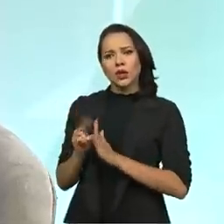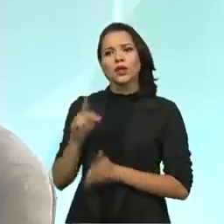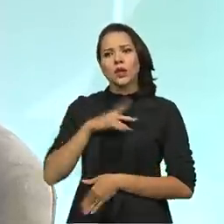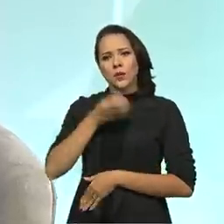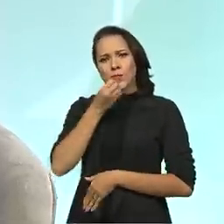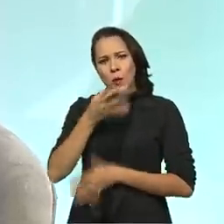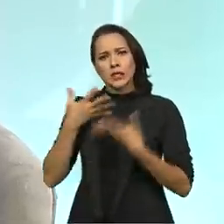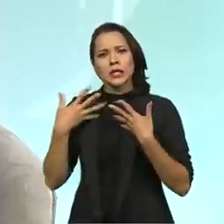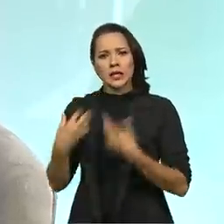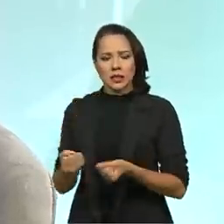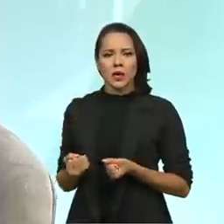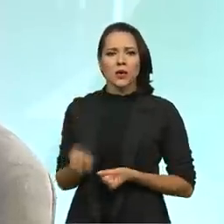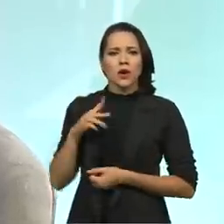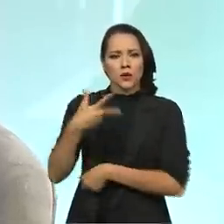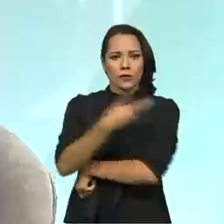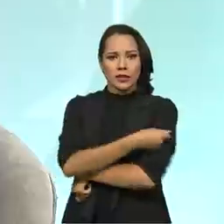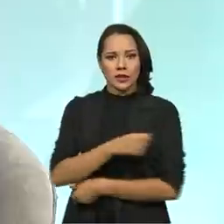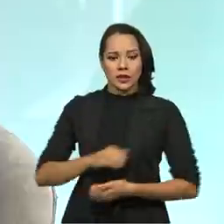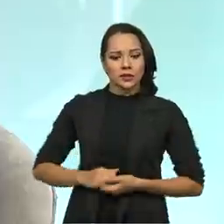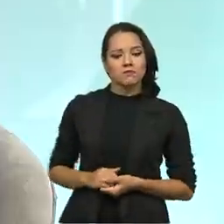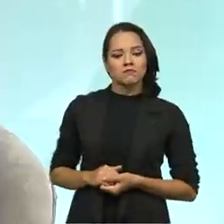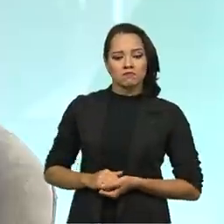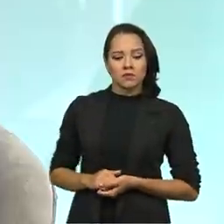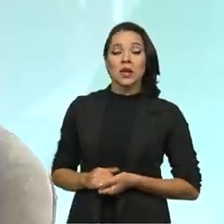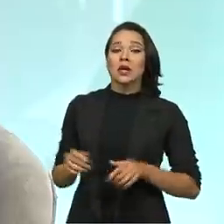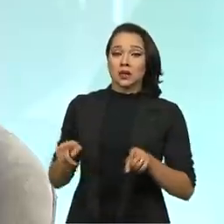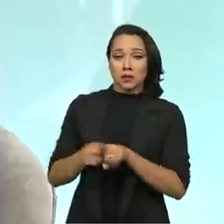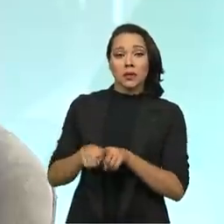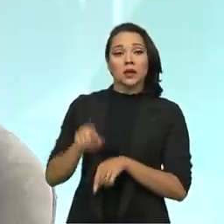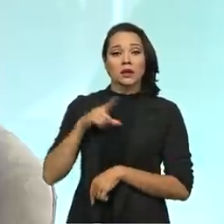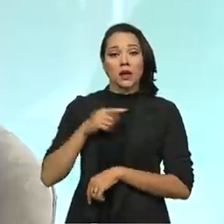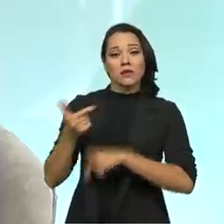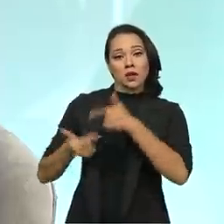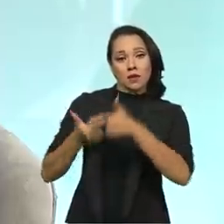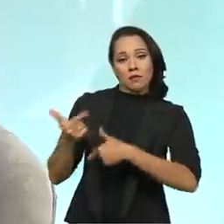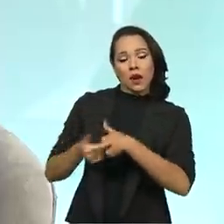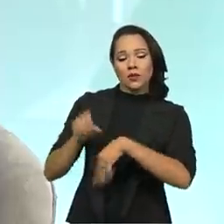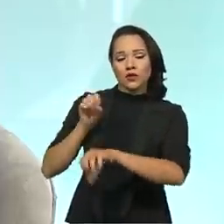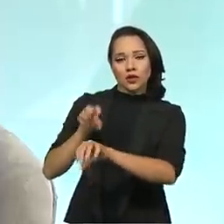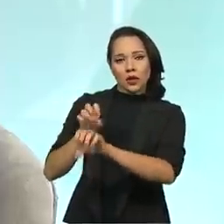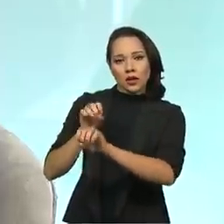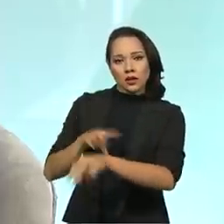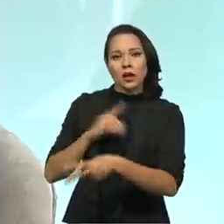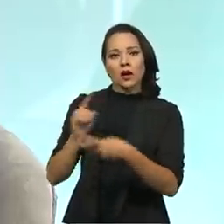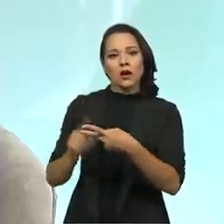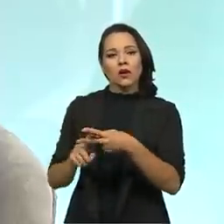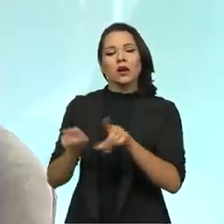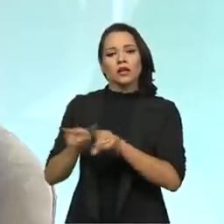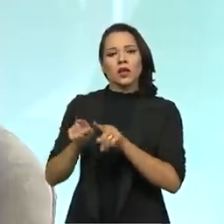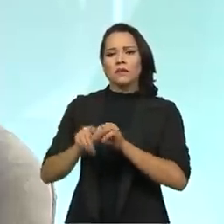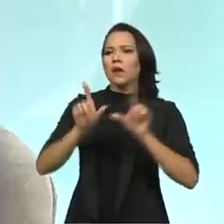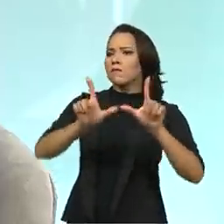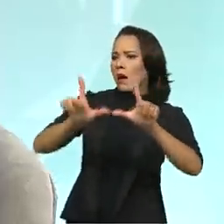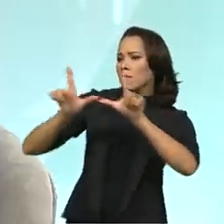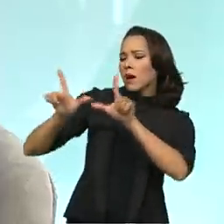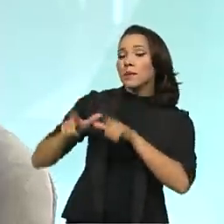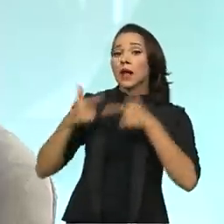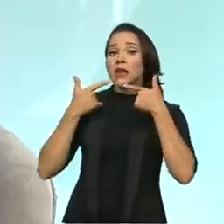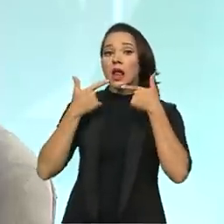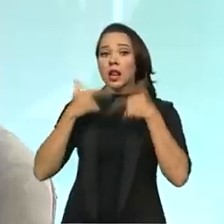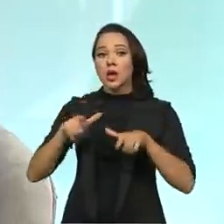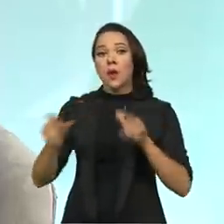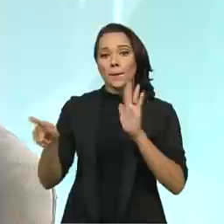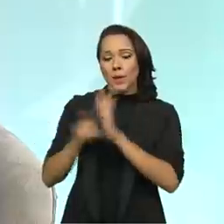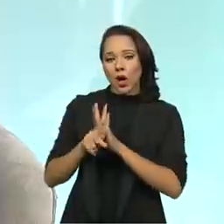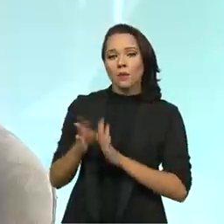boa aceitação em relação às vacinas, né? Também tivemos trabalhos educacionais, cartazes na língua, os